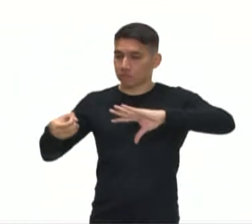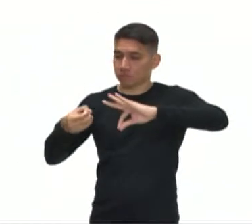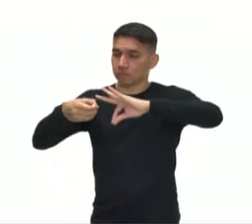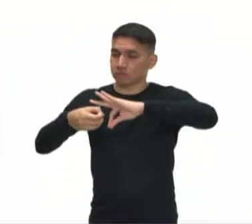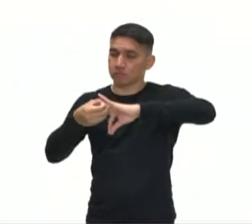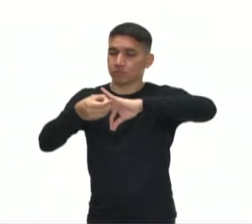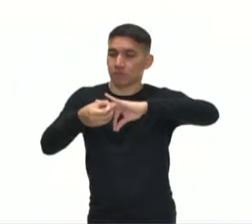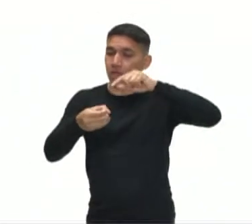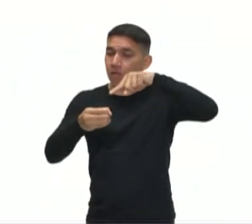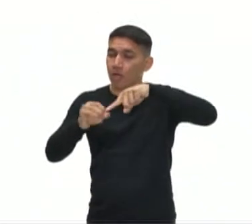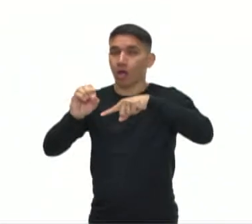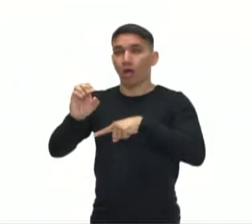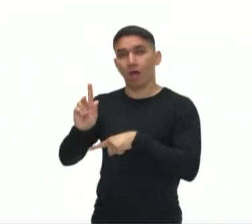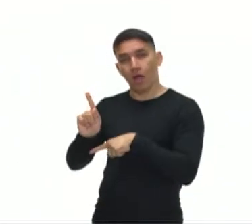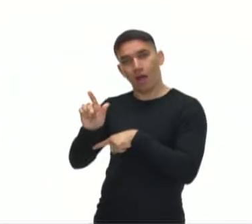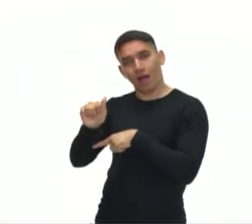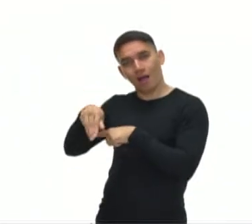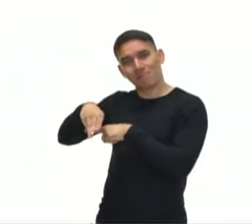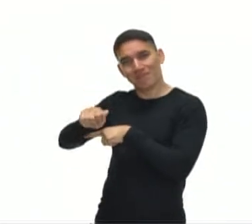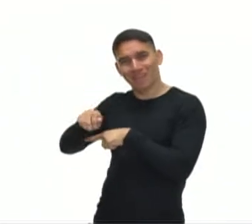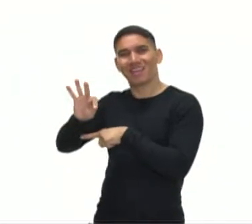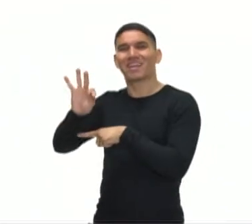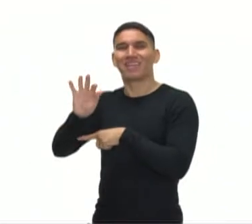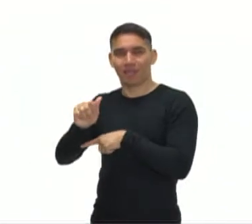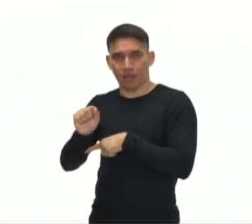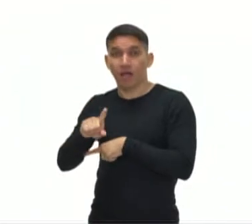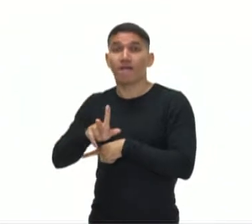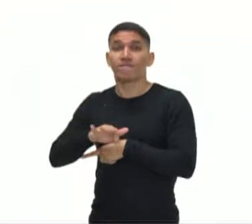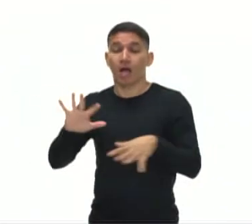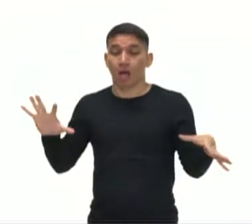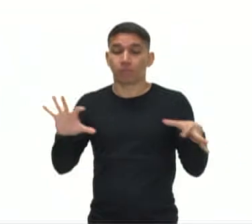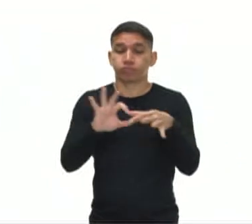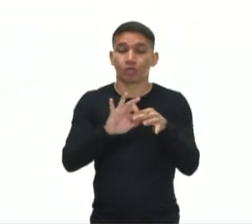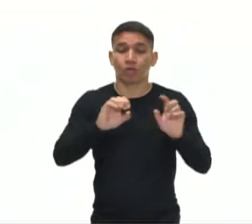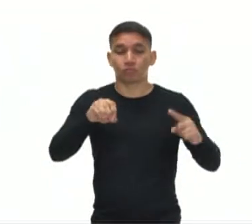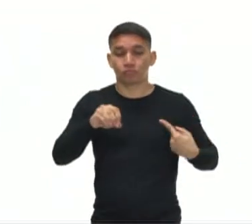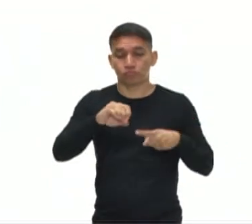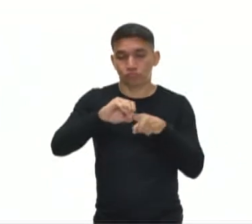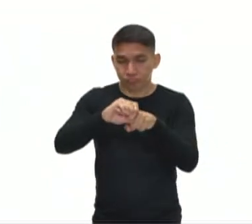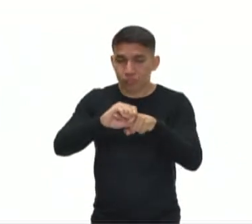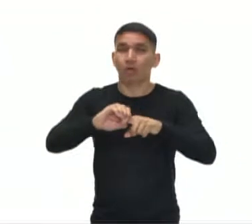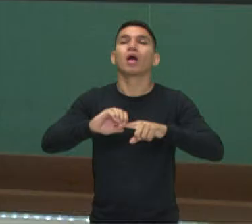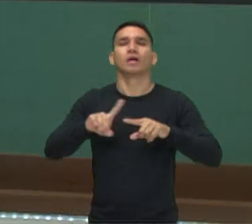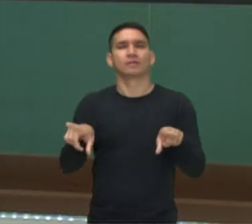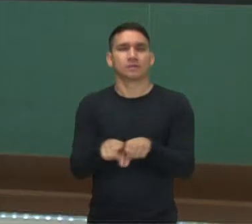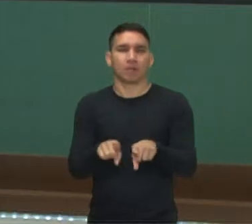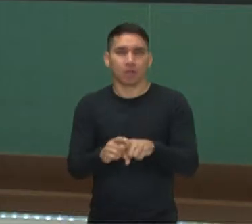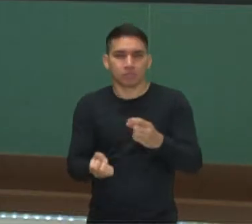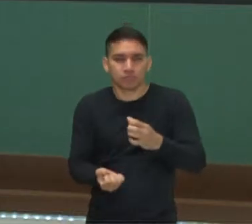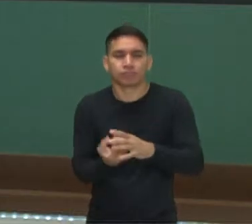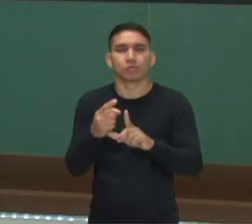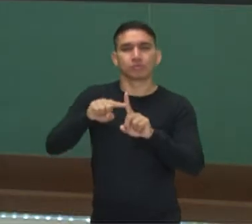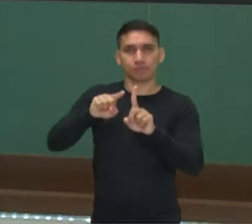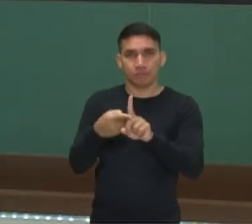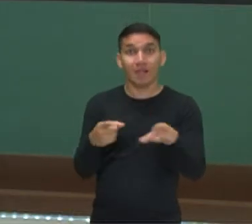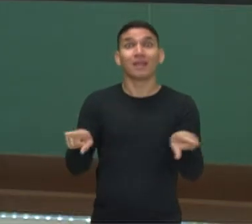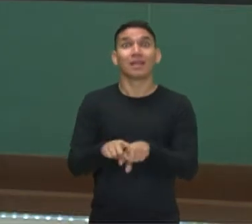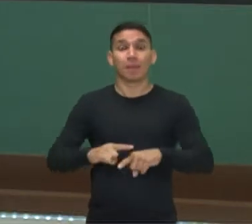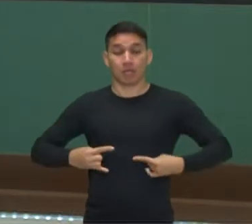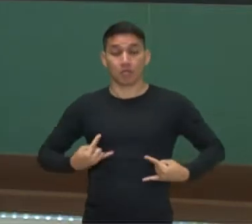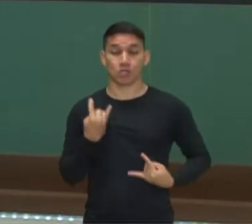os ovócitos, que vão se unir ao espermatozoite, a produção de hormônios. As mulheres produzem